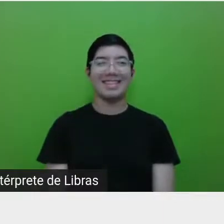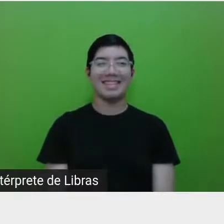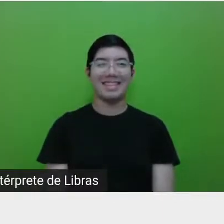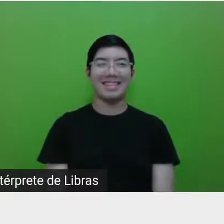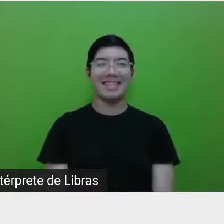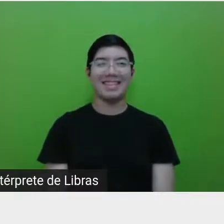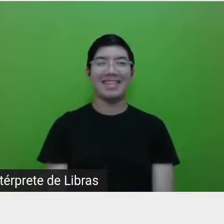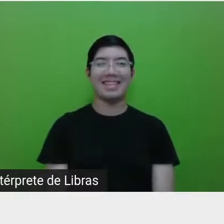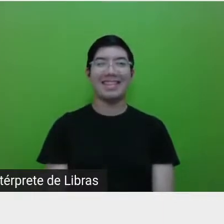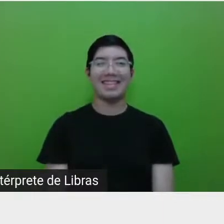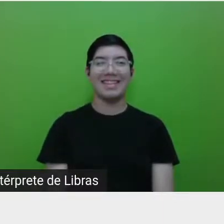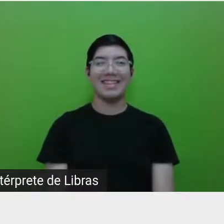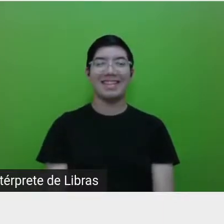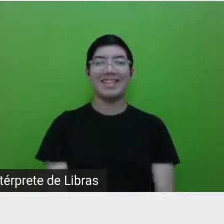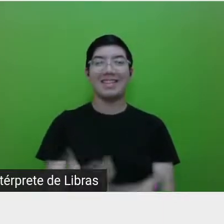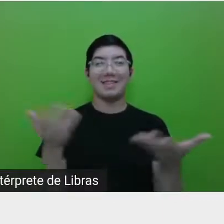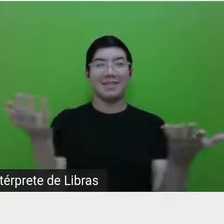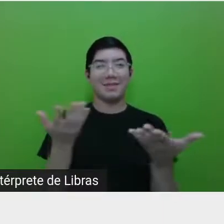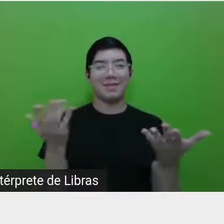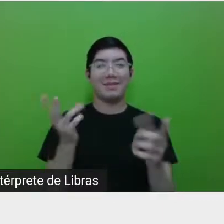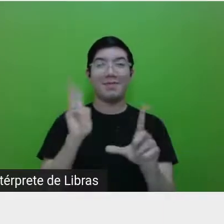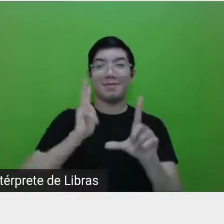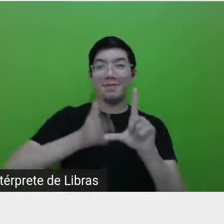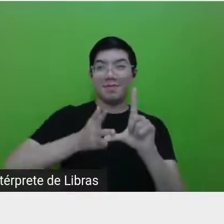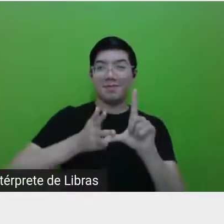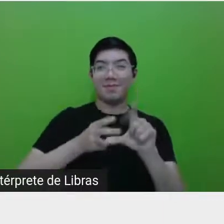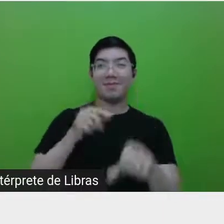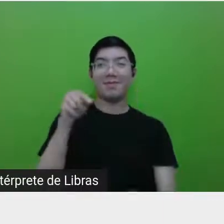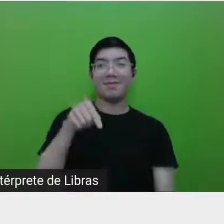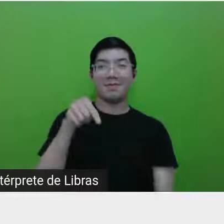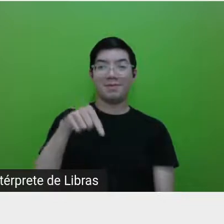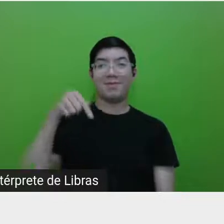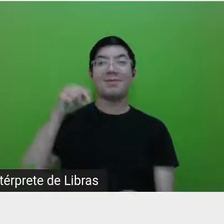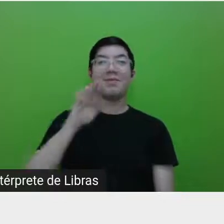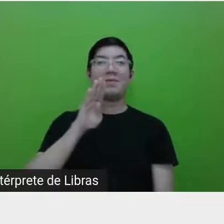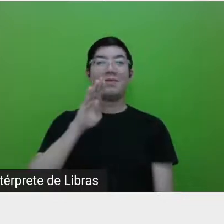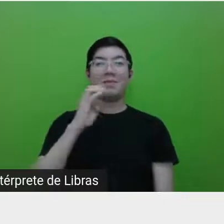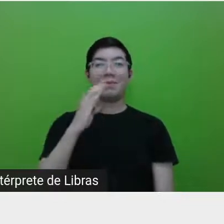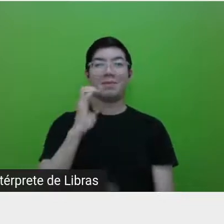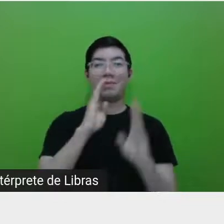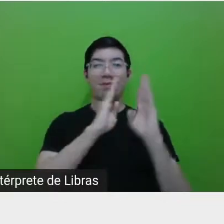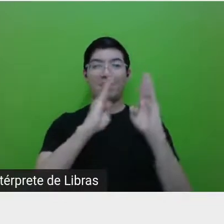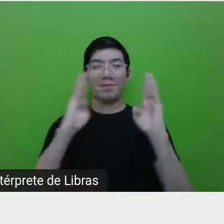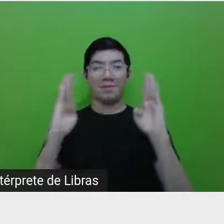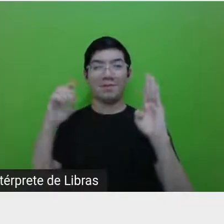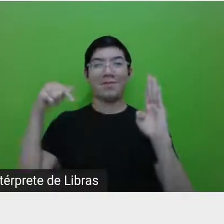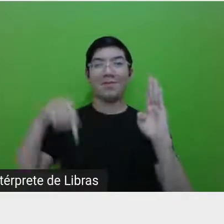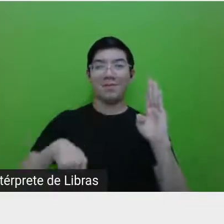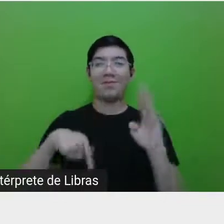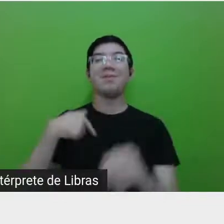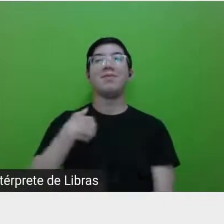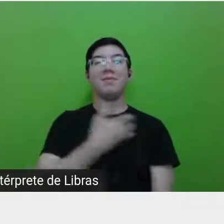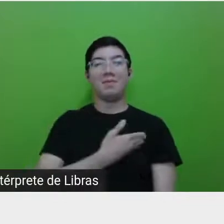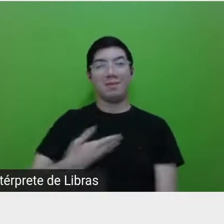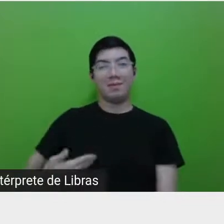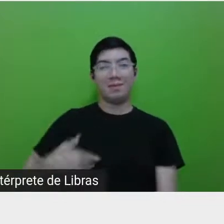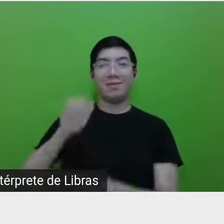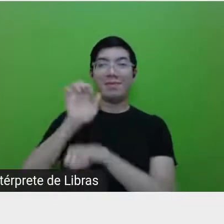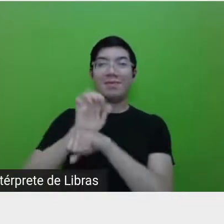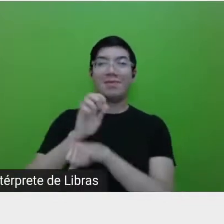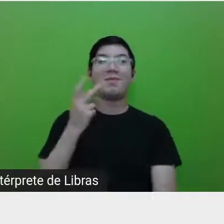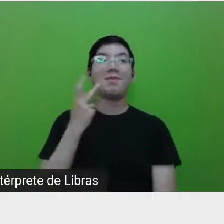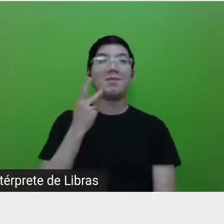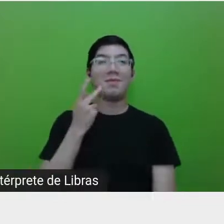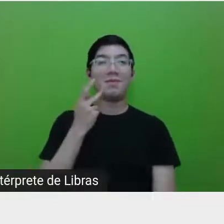Estamos transmitindo ao vivo da Biblioteca Estadual do Ceará, BESI,